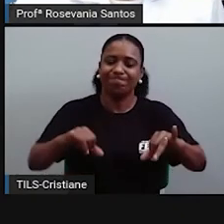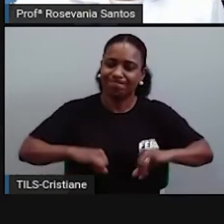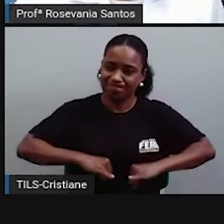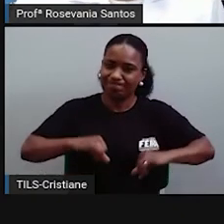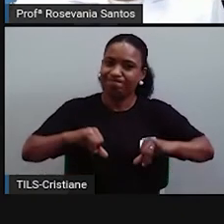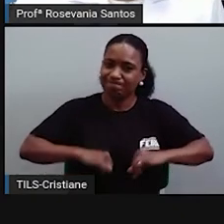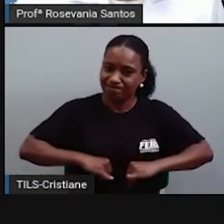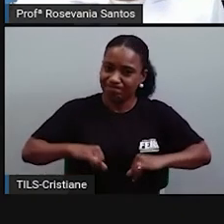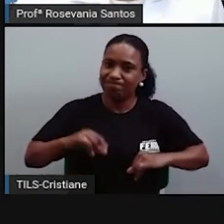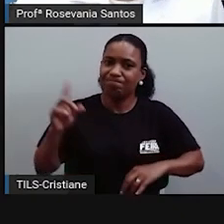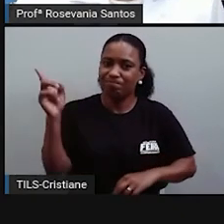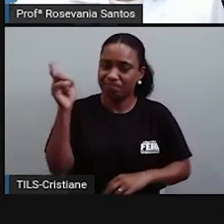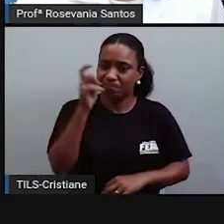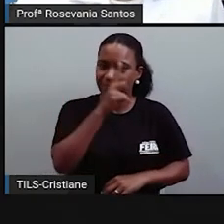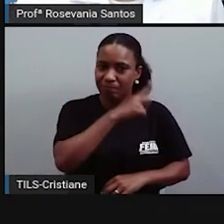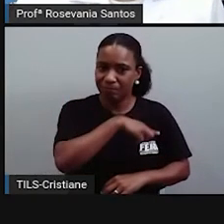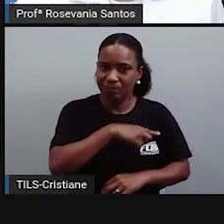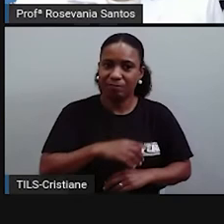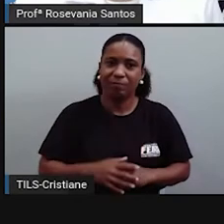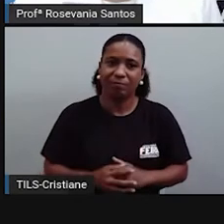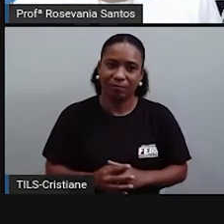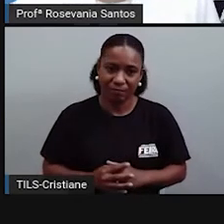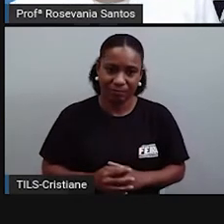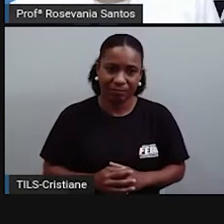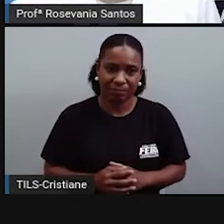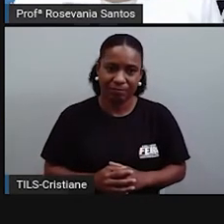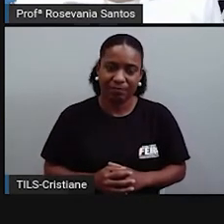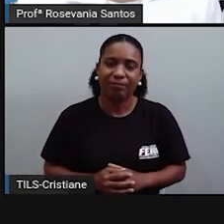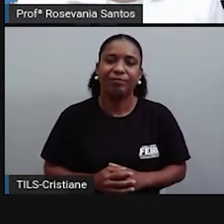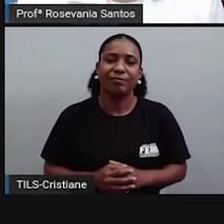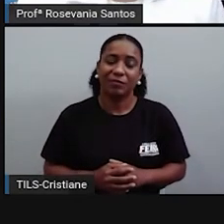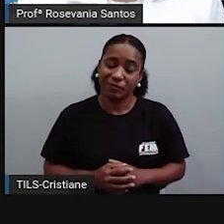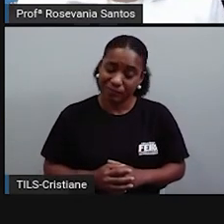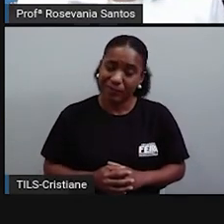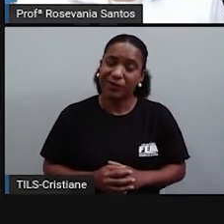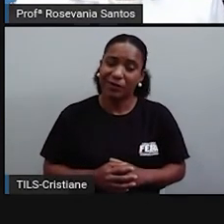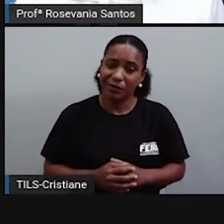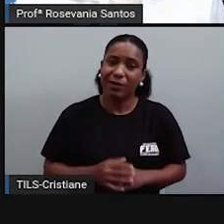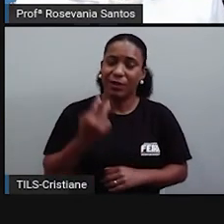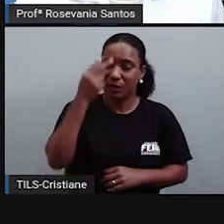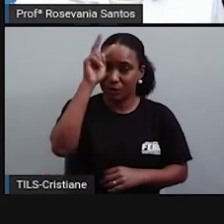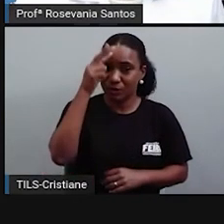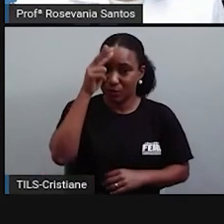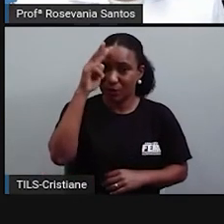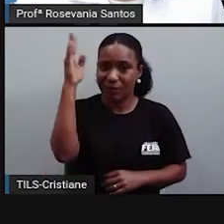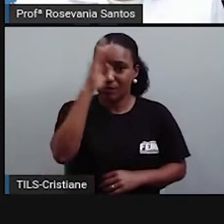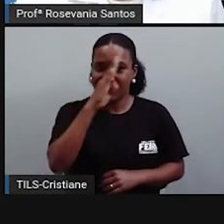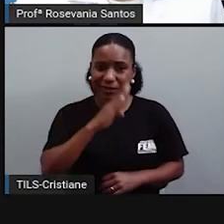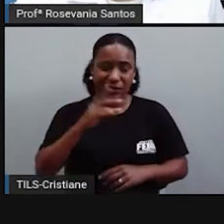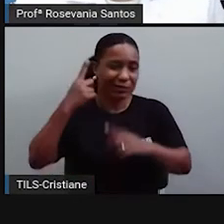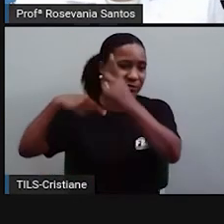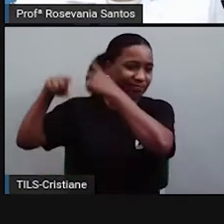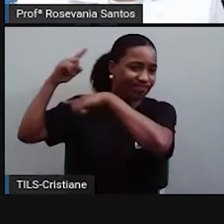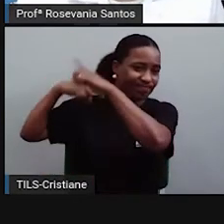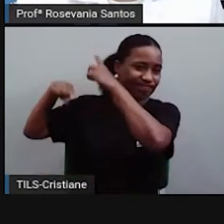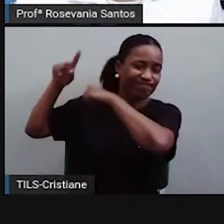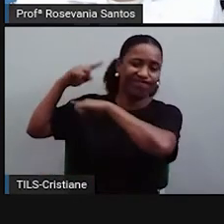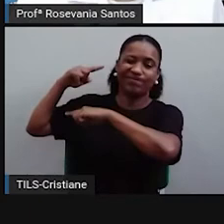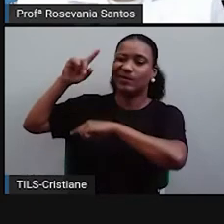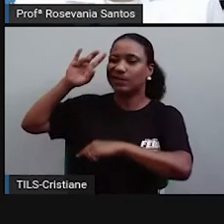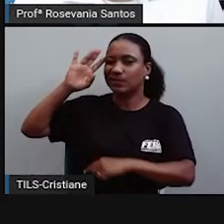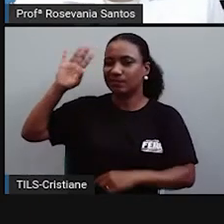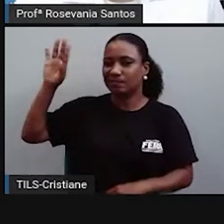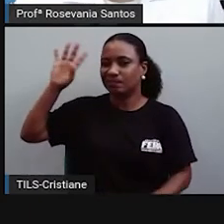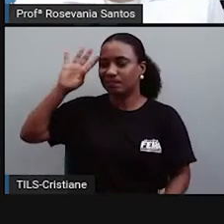esse também é outro capítulo hipa e triste da história do povo brasileiro. Que até hoje nós, a